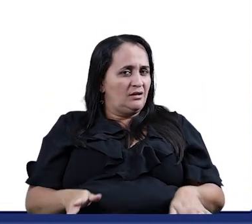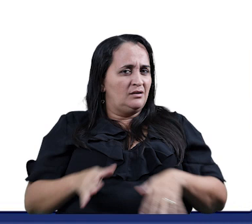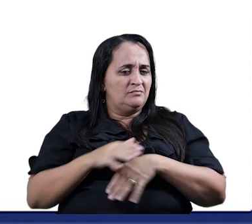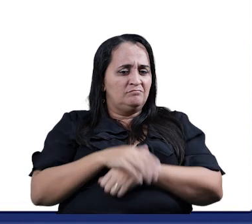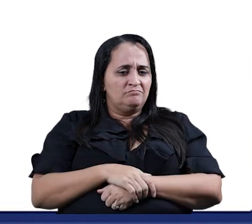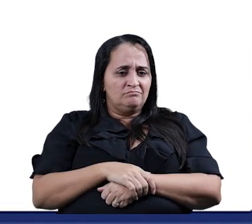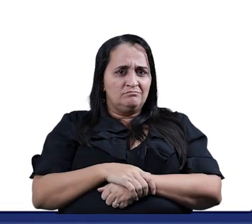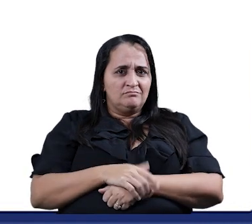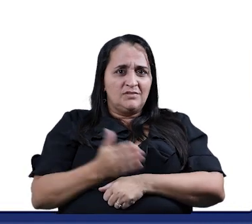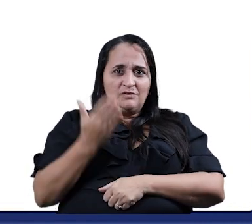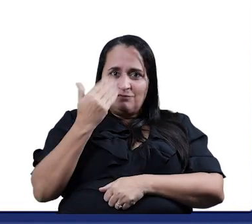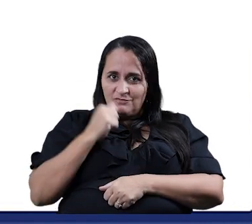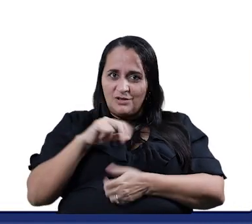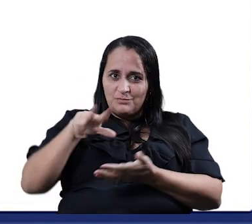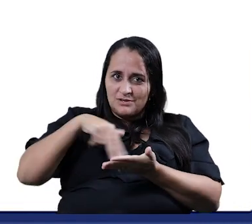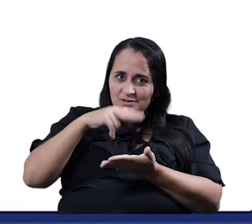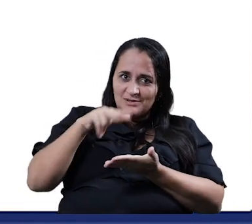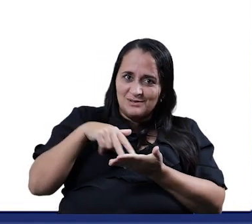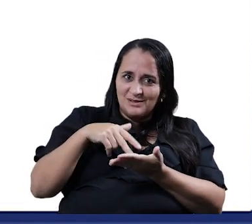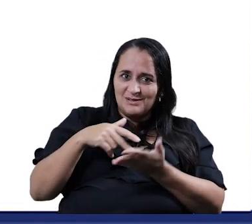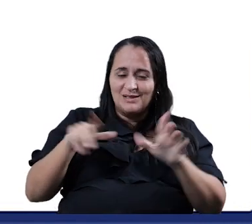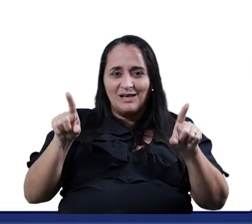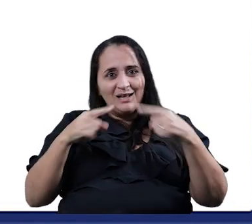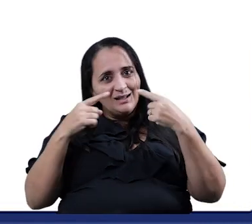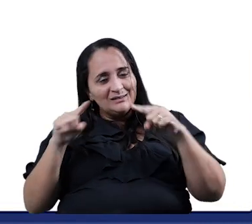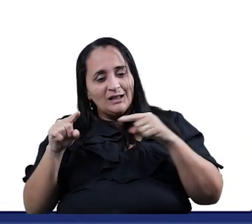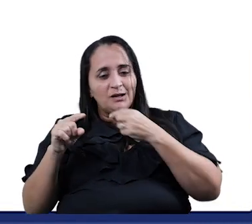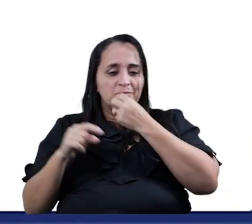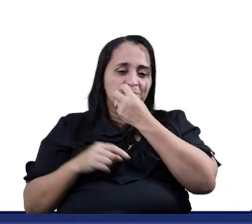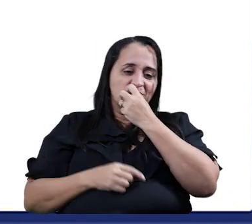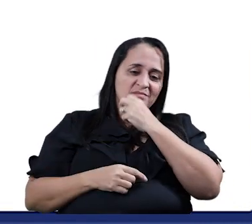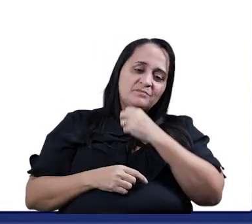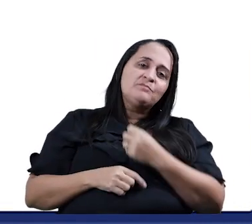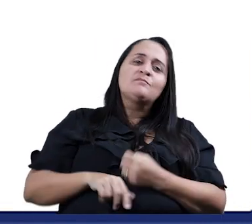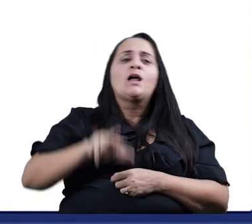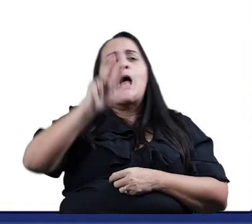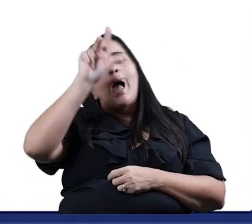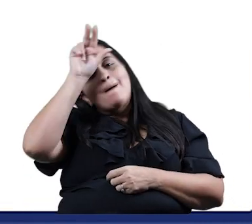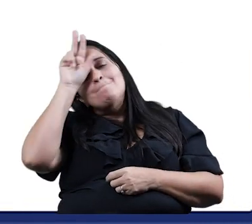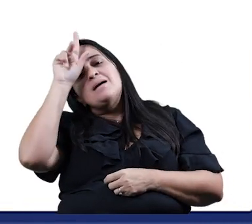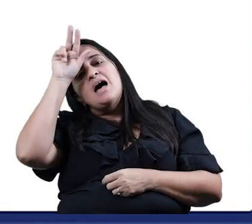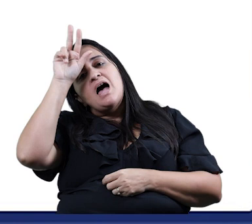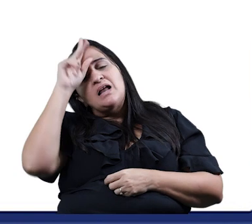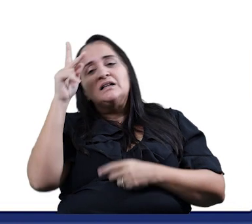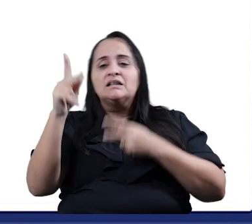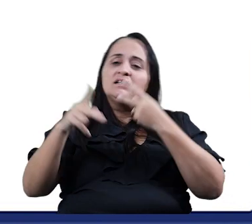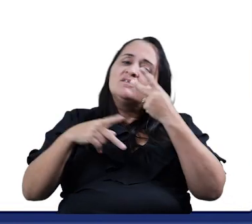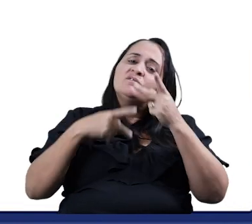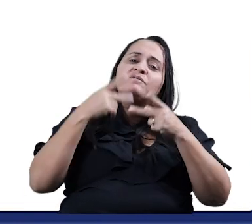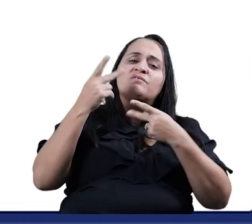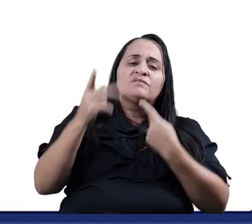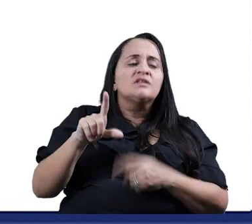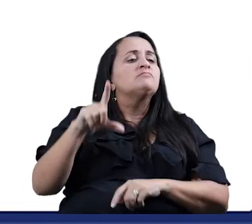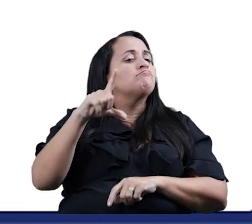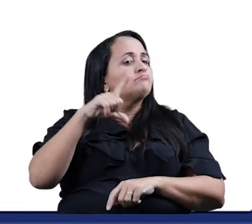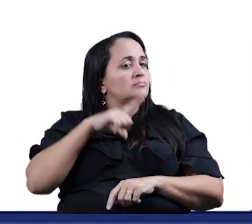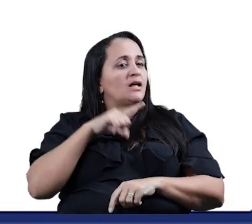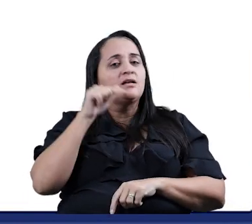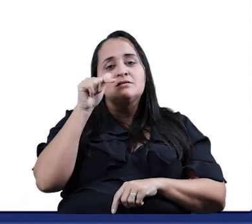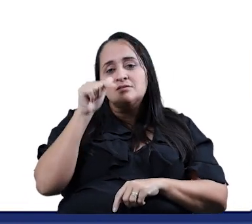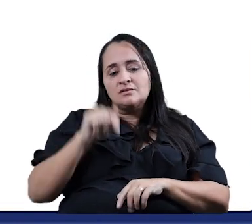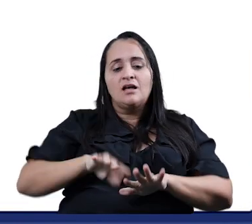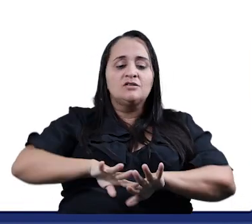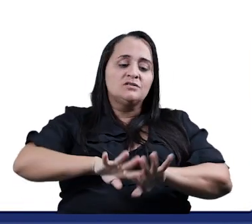Vocês querem ela cantada? Vamos ver se a gente consegue? Vamos lá. A barata diz que tem